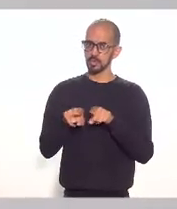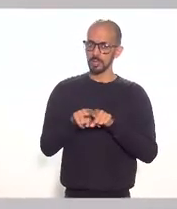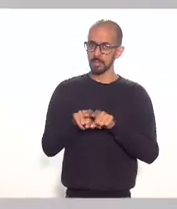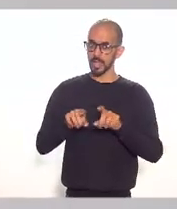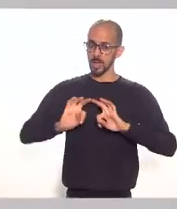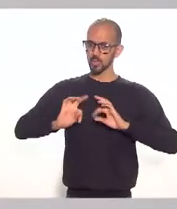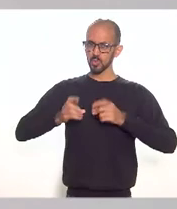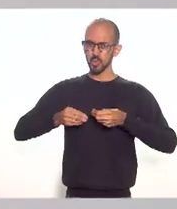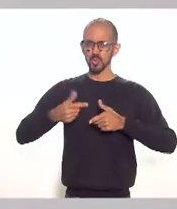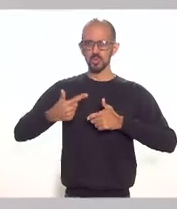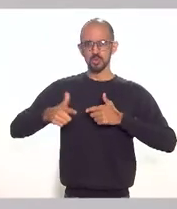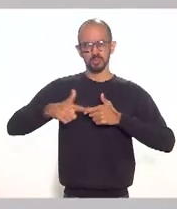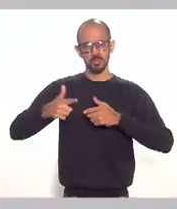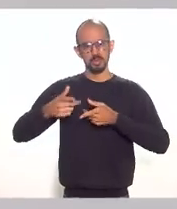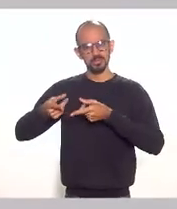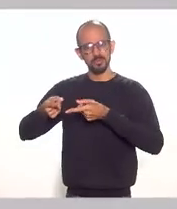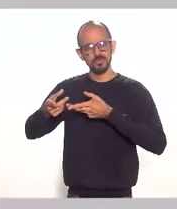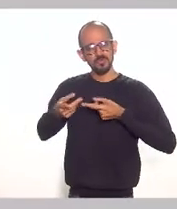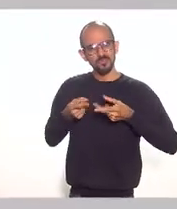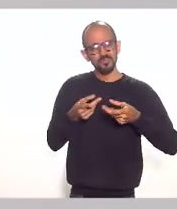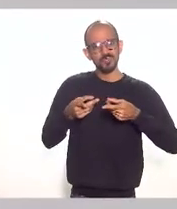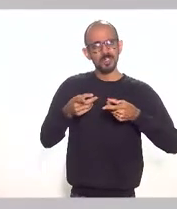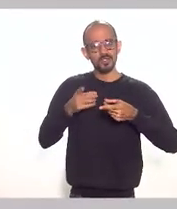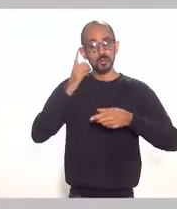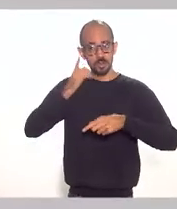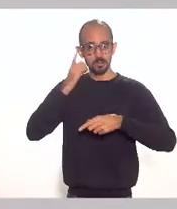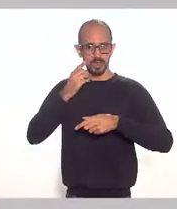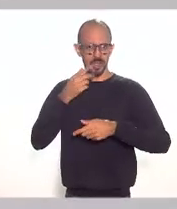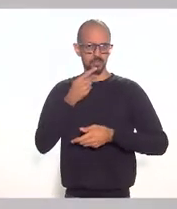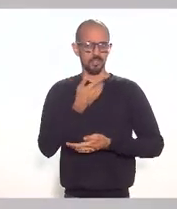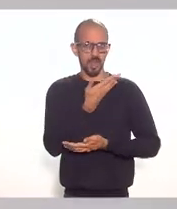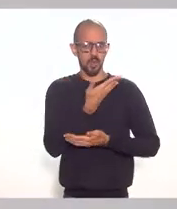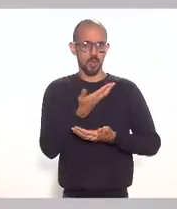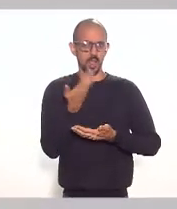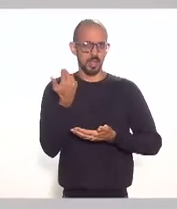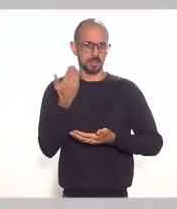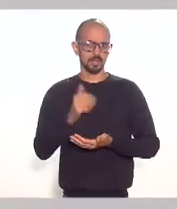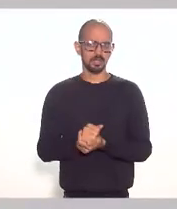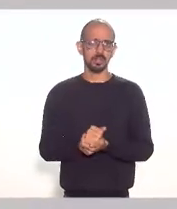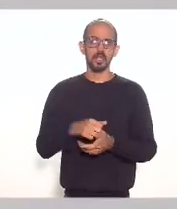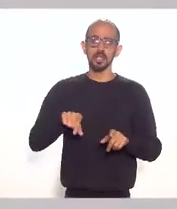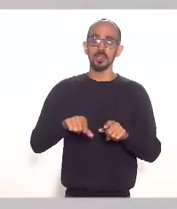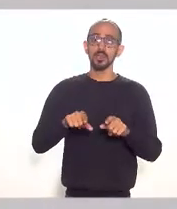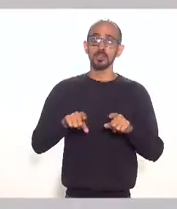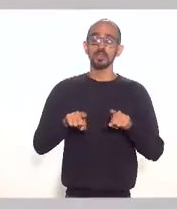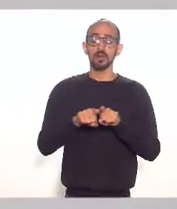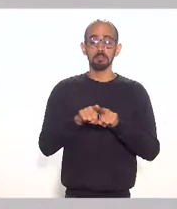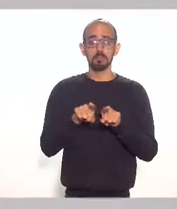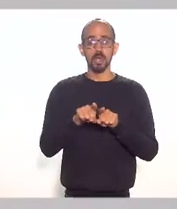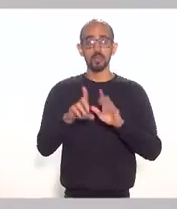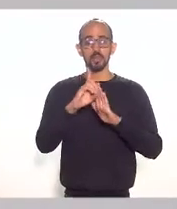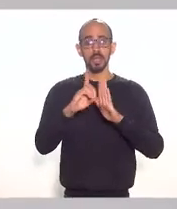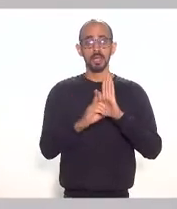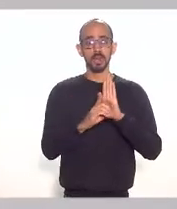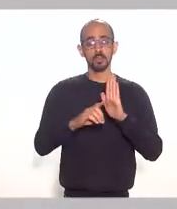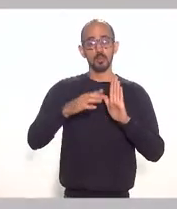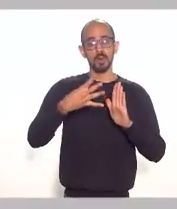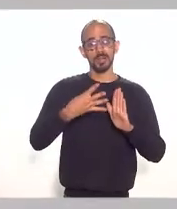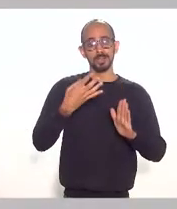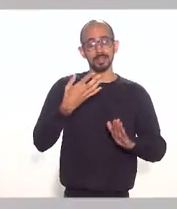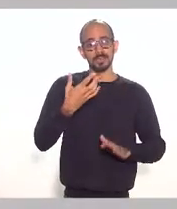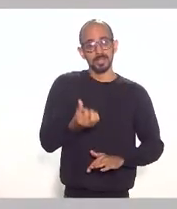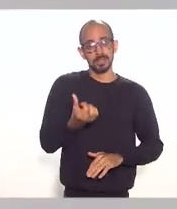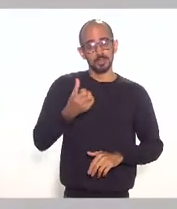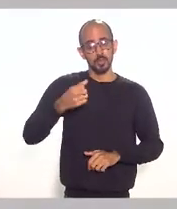levantada pelo secretário Tutuca, considerando também que o decreto 46827 ao internalizar o